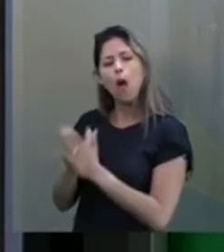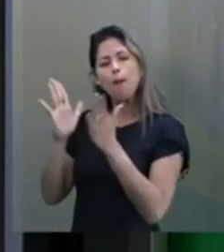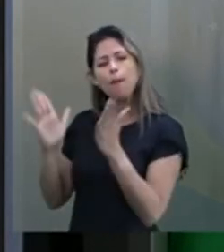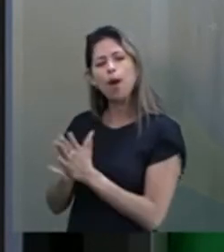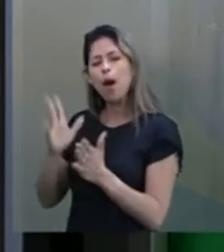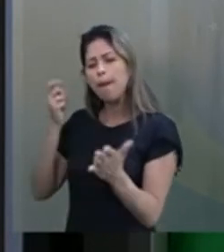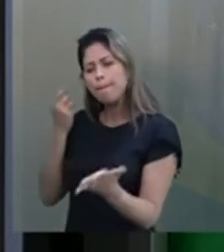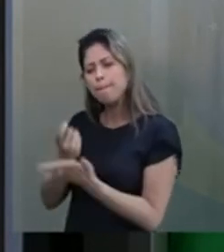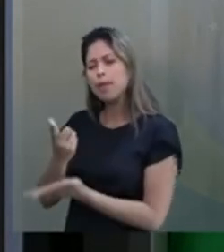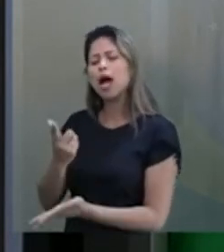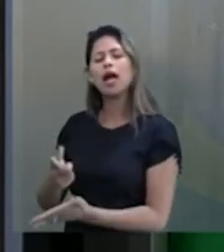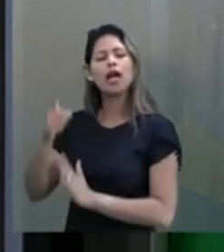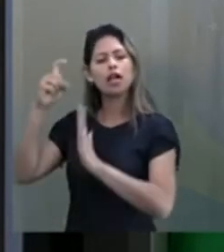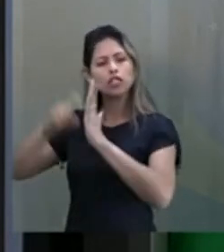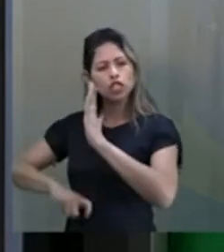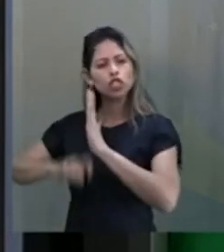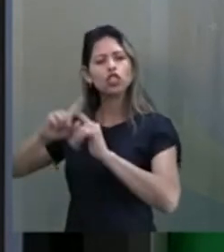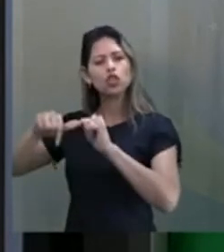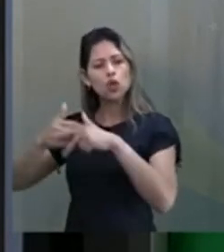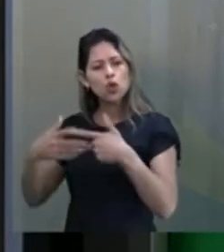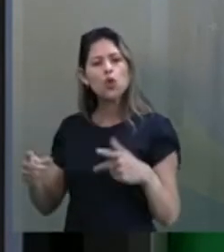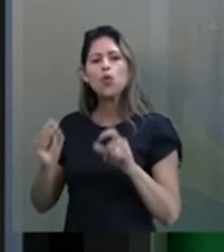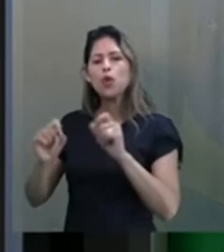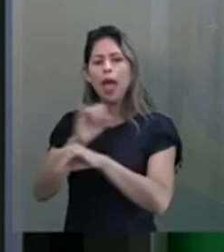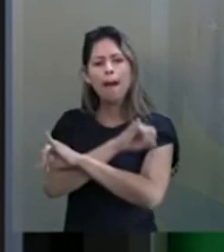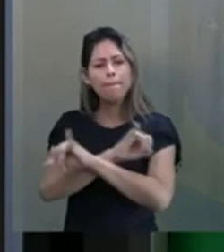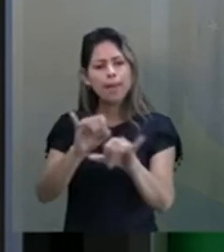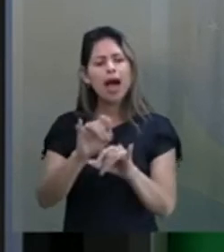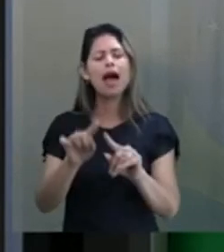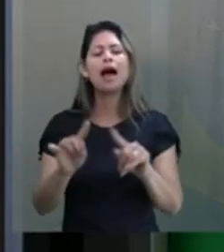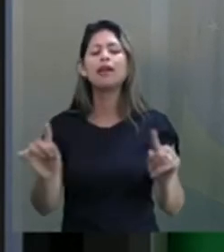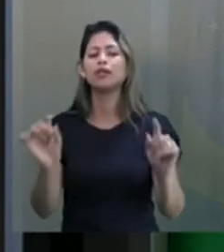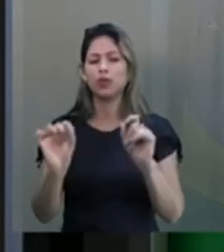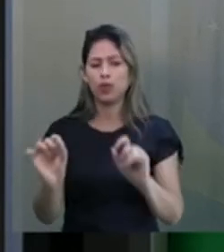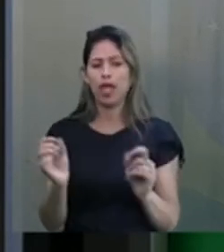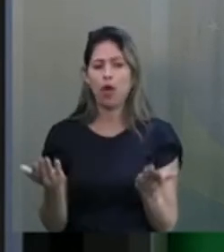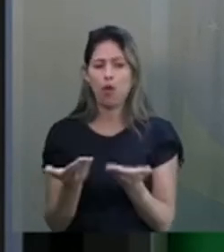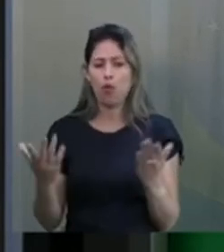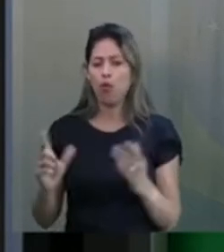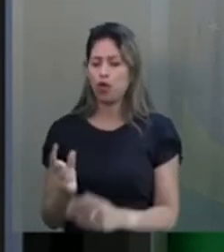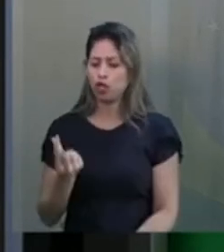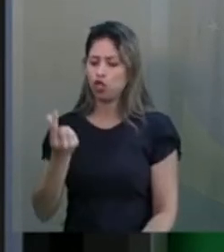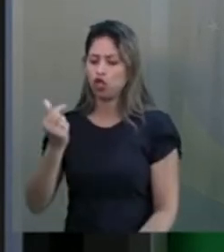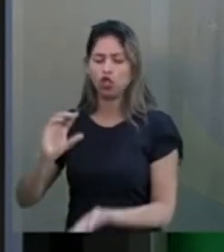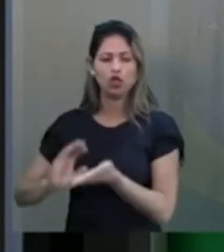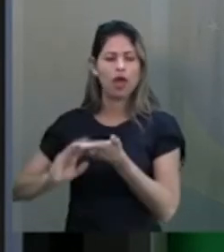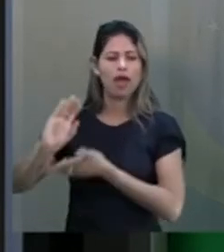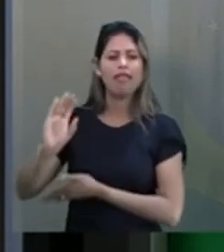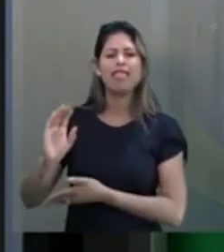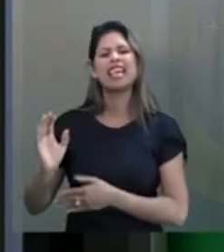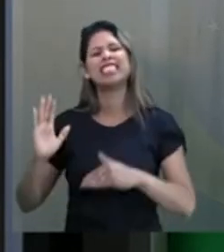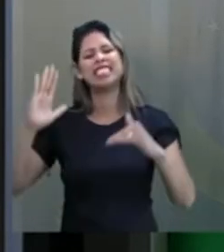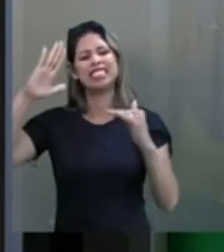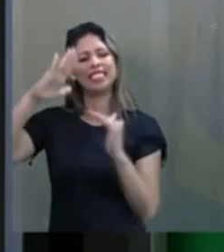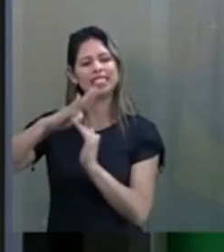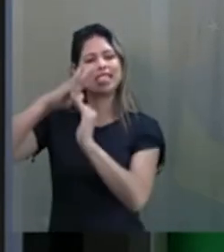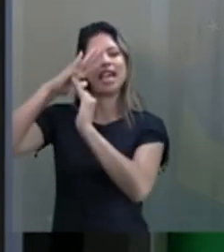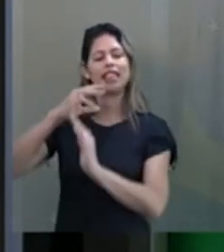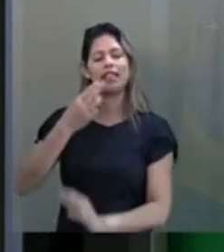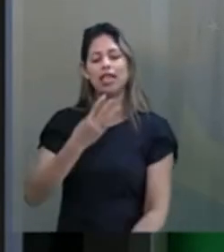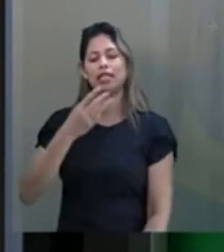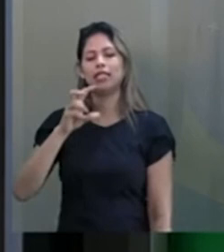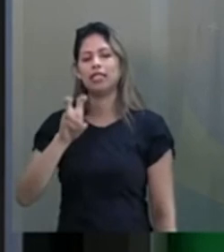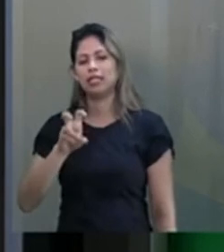tributário para a imprensa? Mais do que isso, esse valor hoje chega em 371 bilhões de reais,